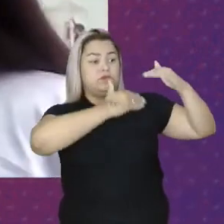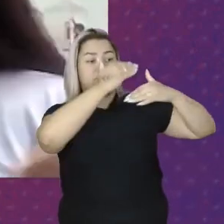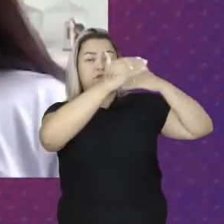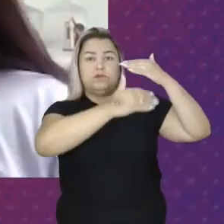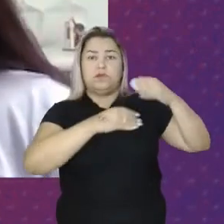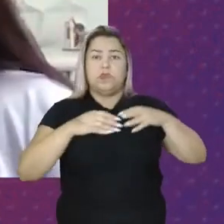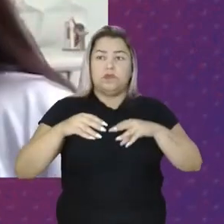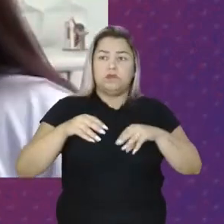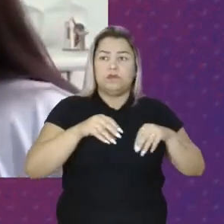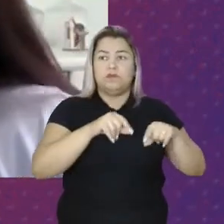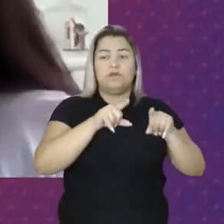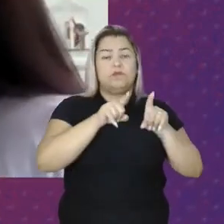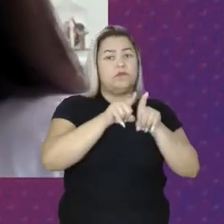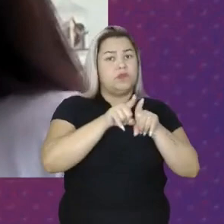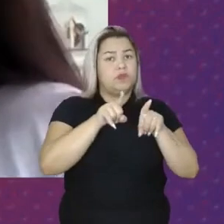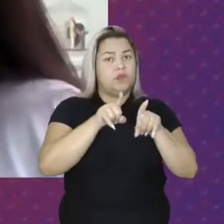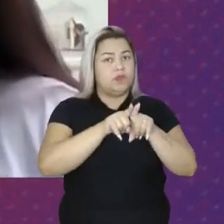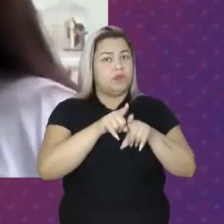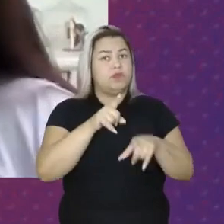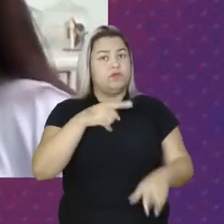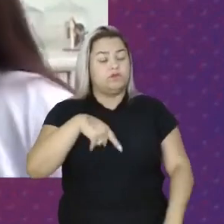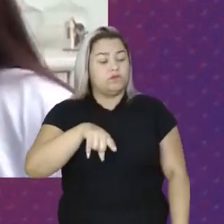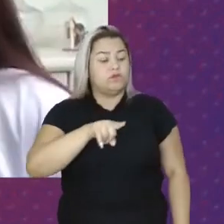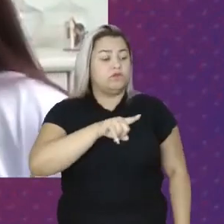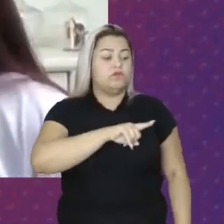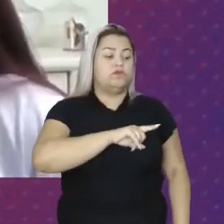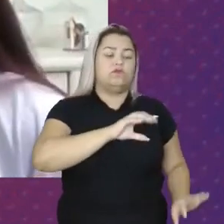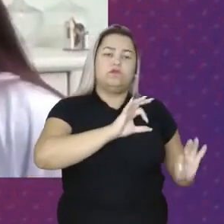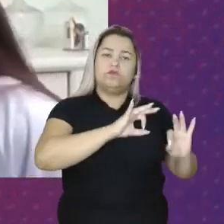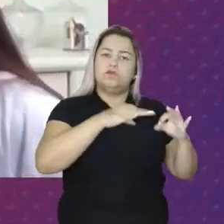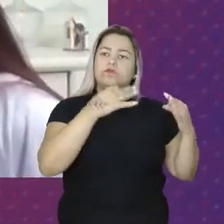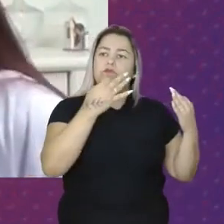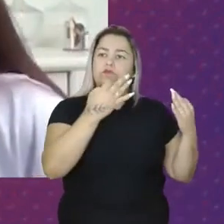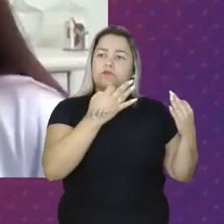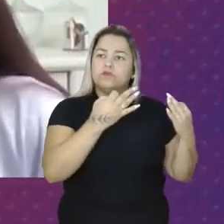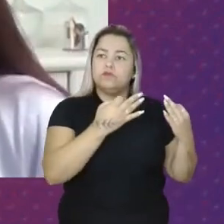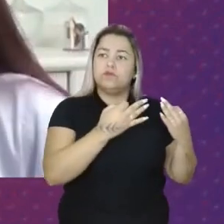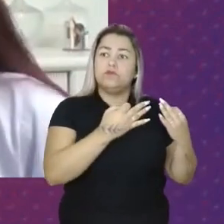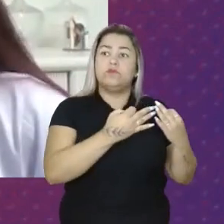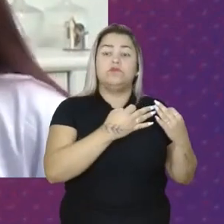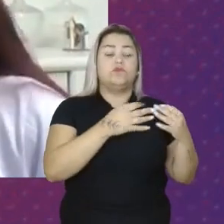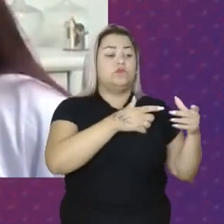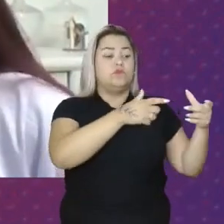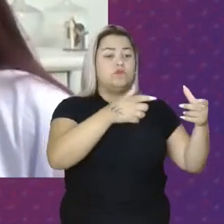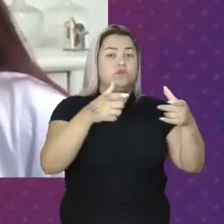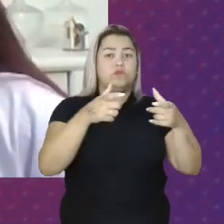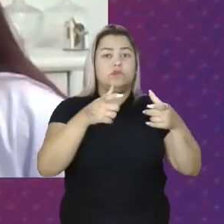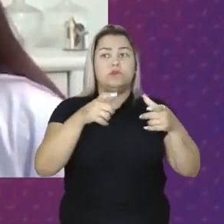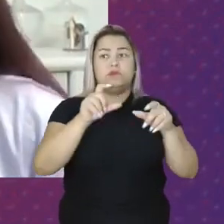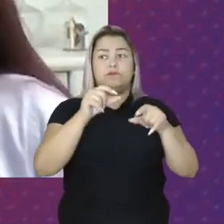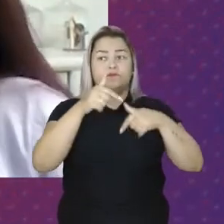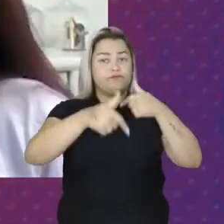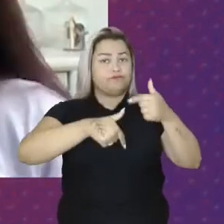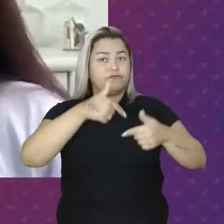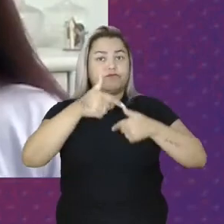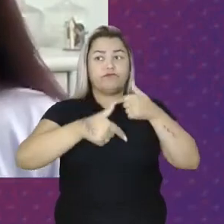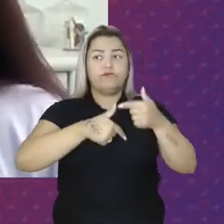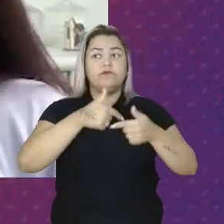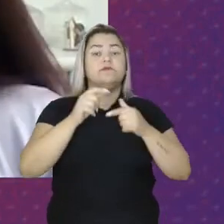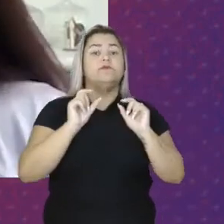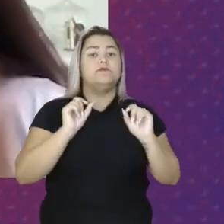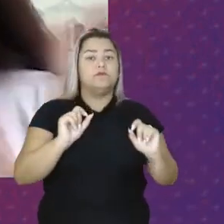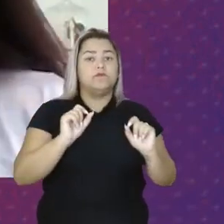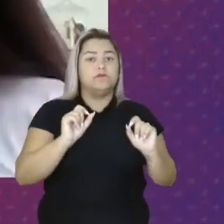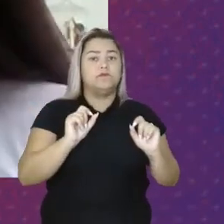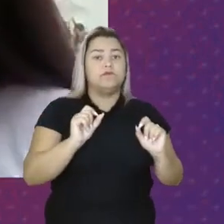O trabalho Que a gente desenvolve Em nossos lares Fossem reconhecidos Como trabalho produtivo Porque É um trabalho Que